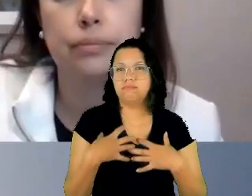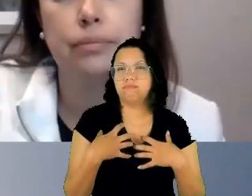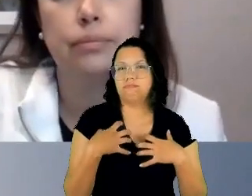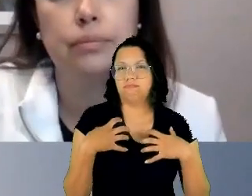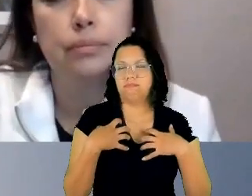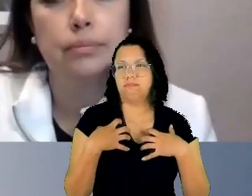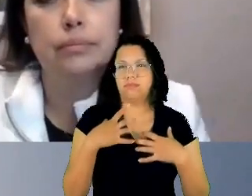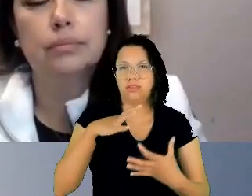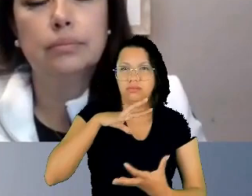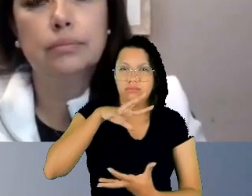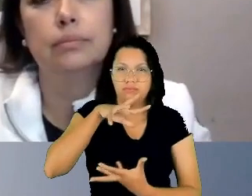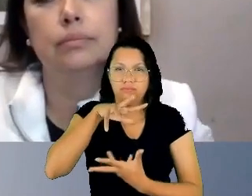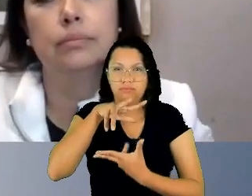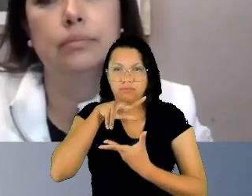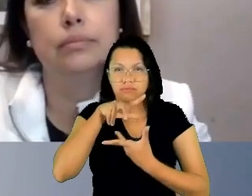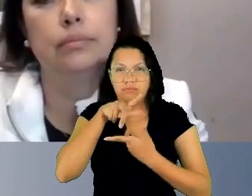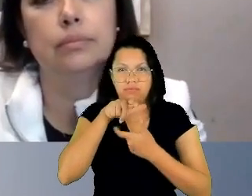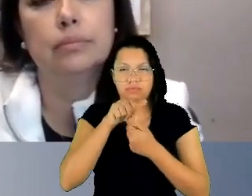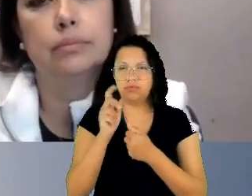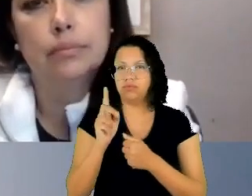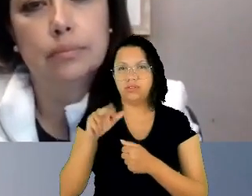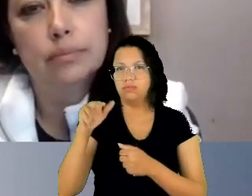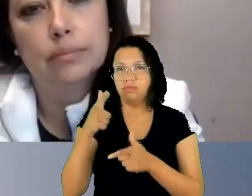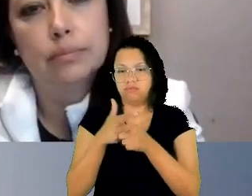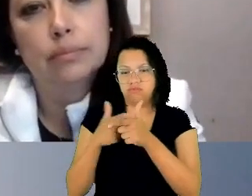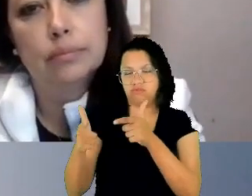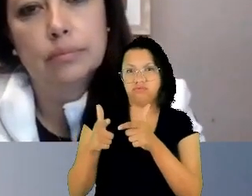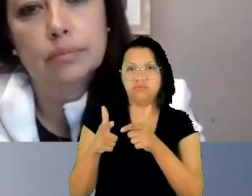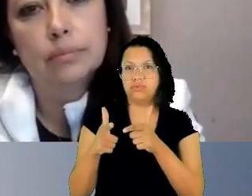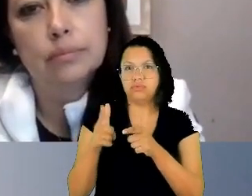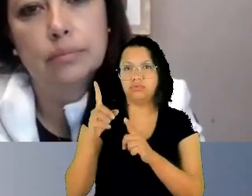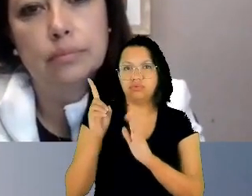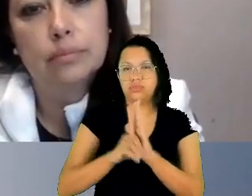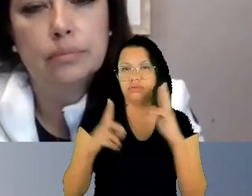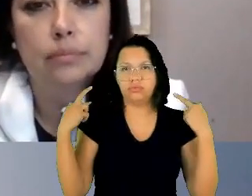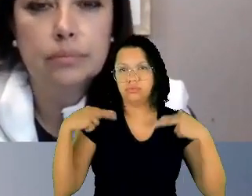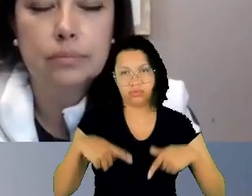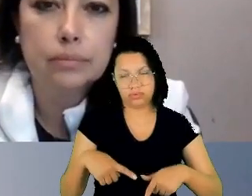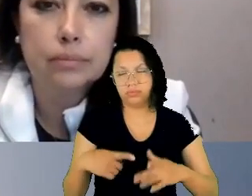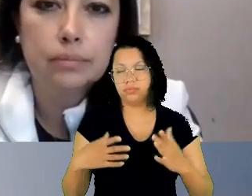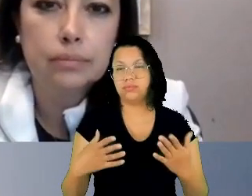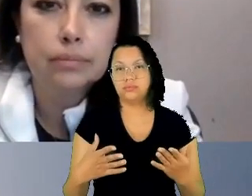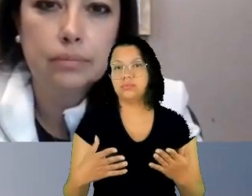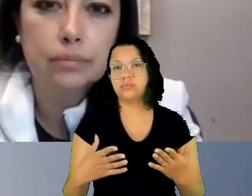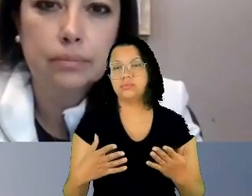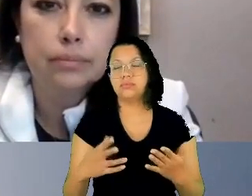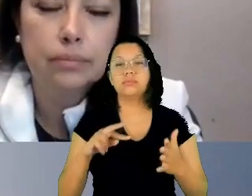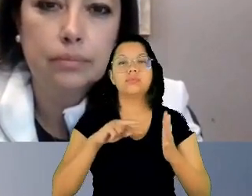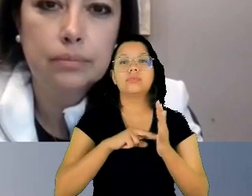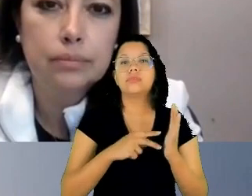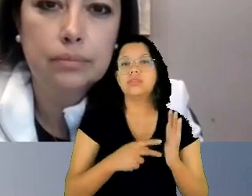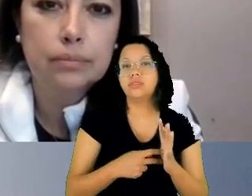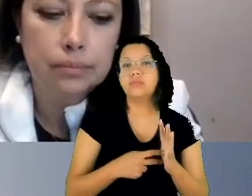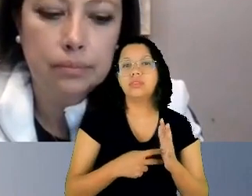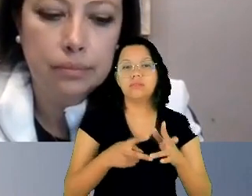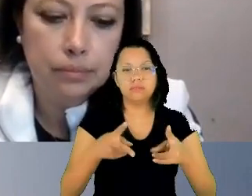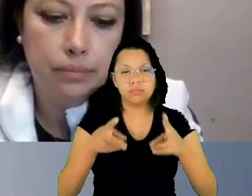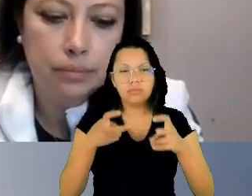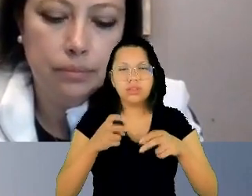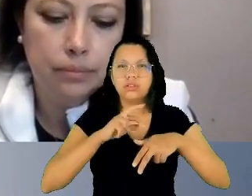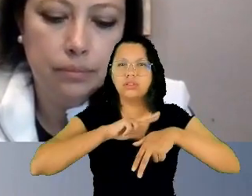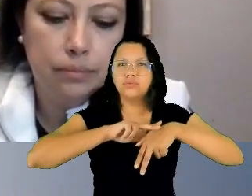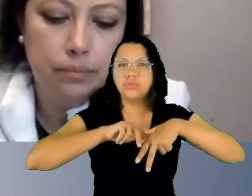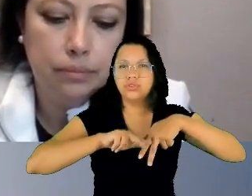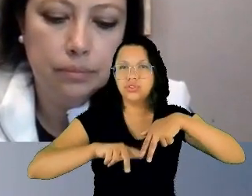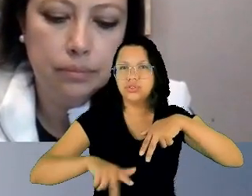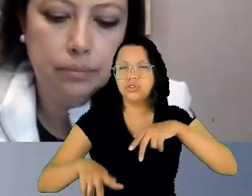dos direitos humanos, mas também pela interseccionalidade. Ou seja, as perspectivas de gênero, idade, raça,